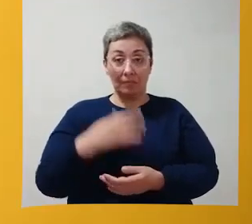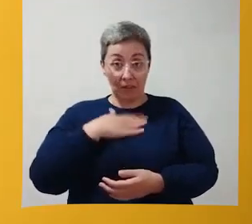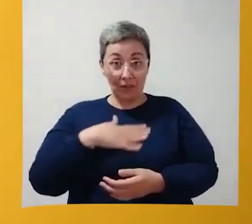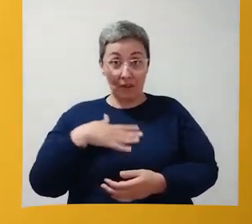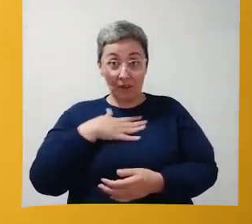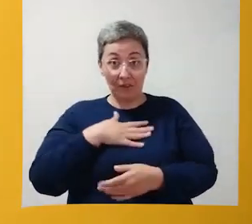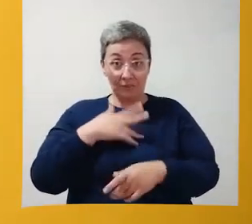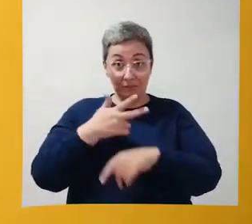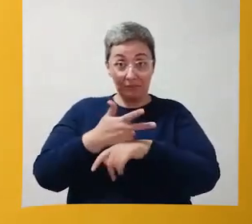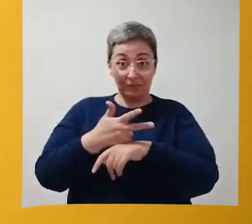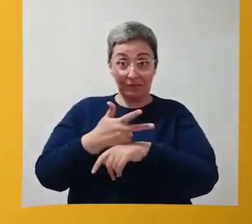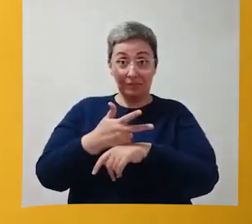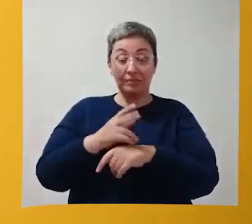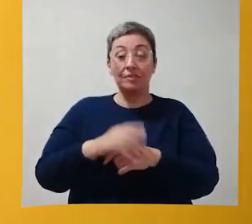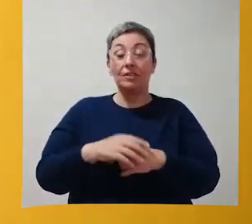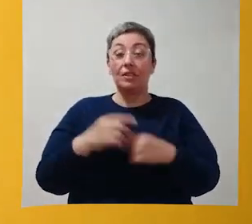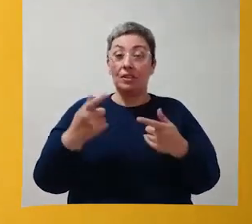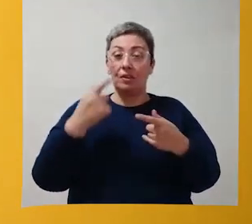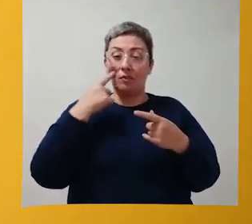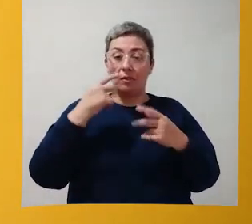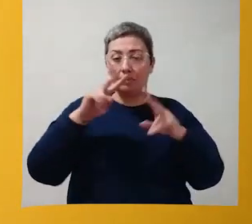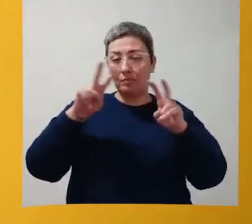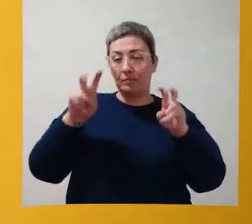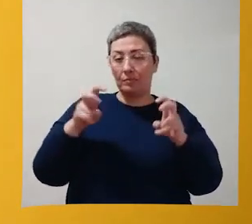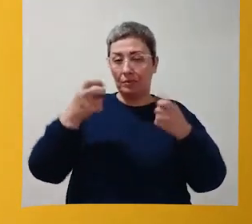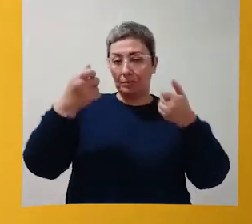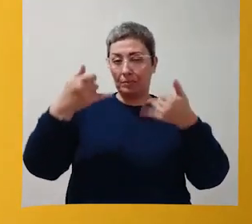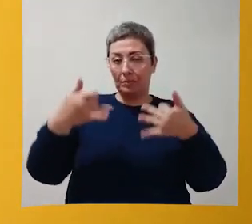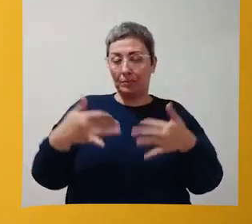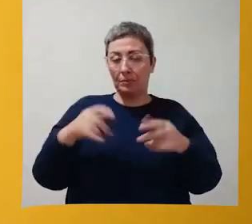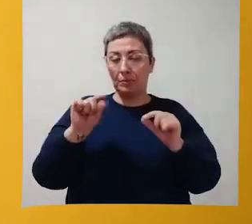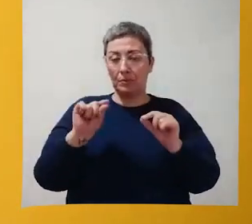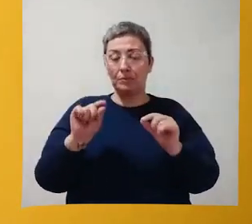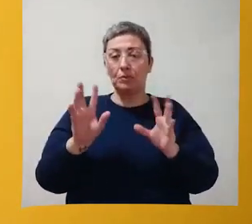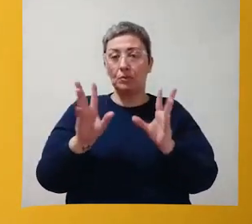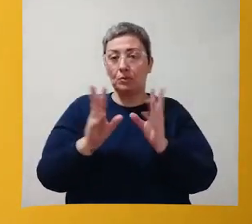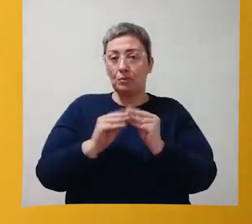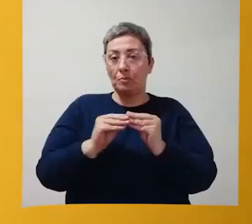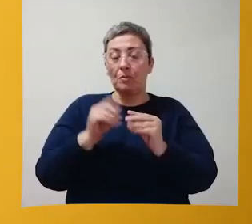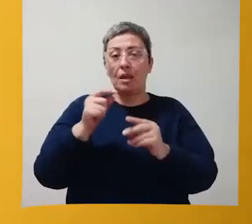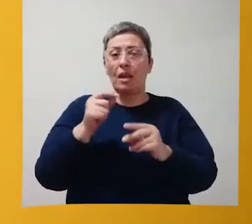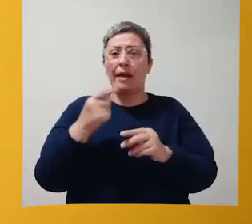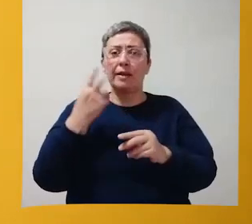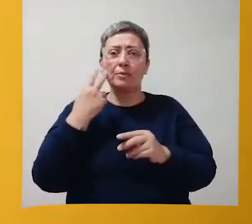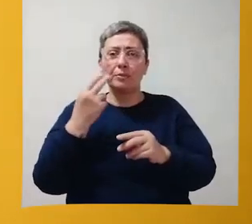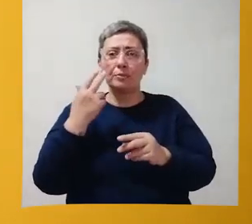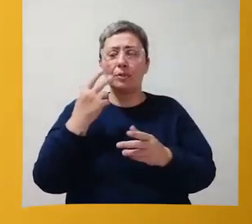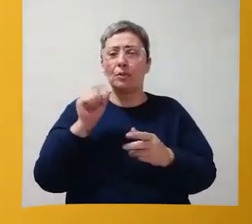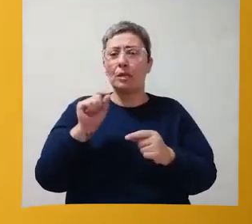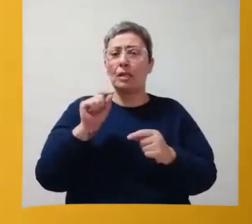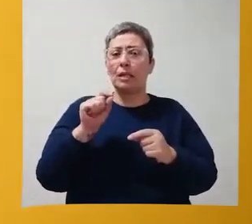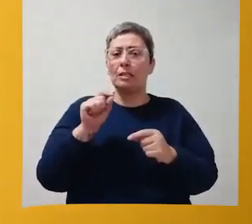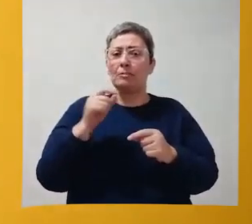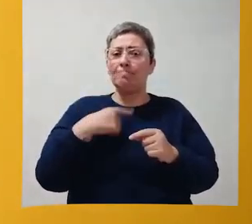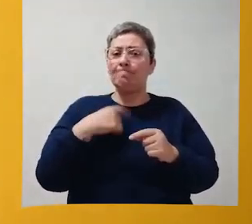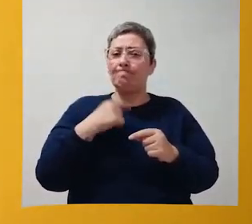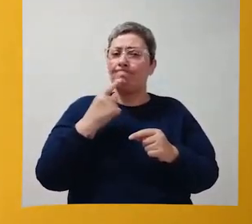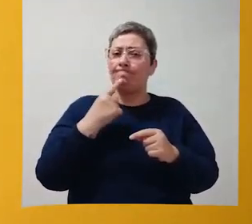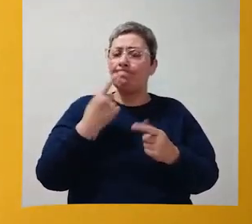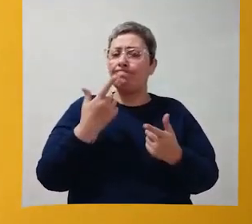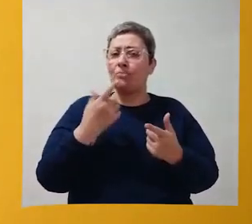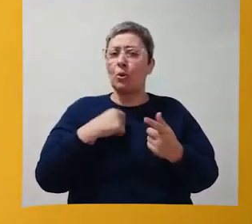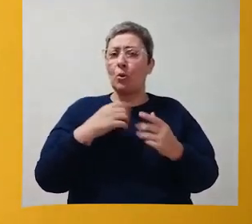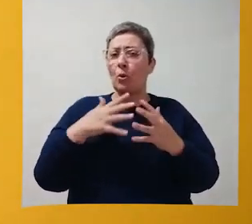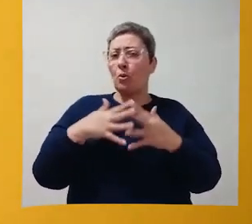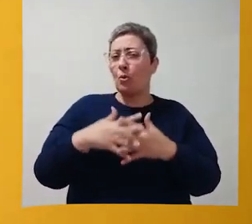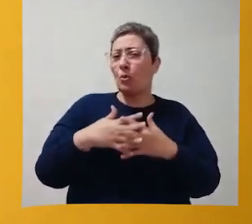Gostaram do vídeo? Vamos falar um pouquinho sobre eles? É muito comum nós confundirmos,